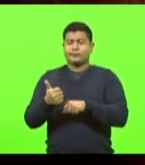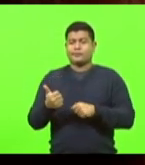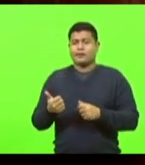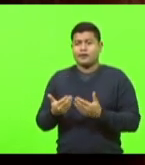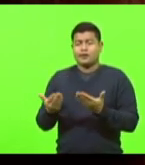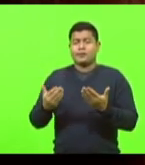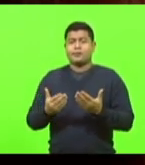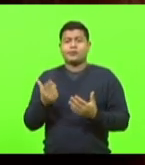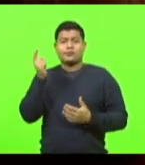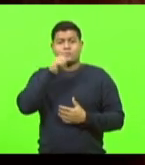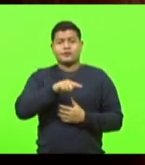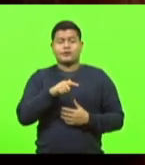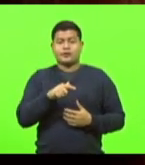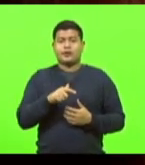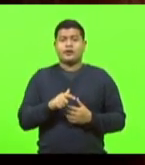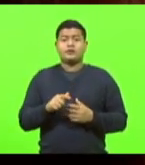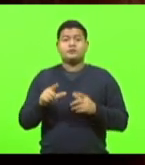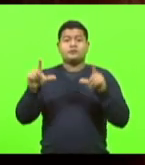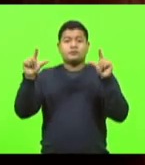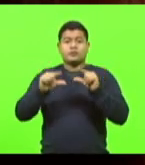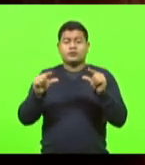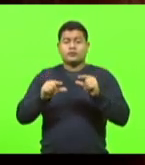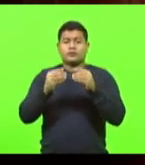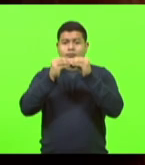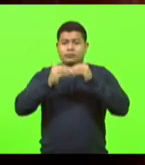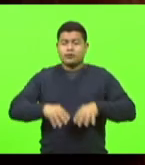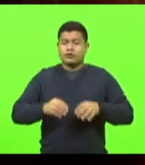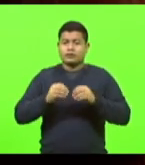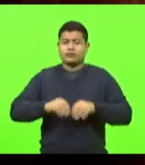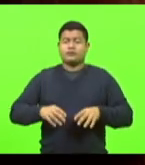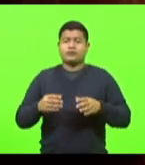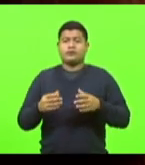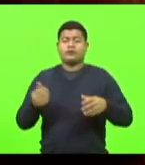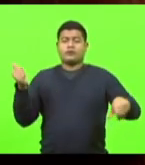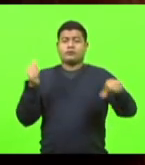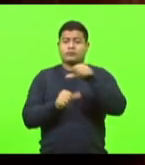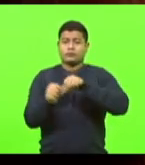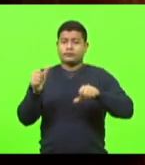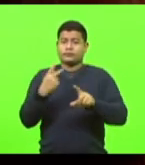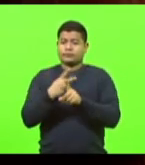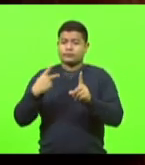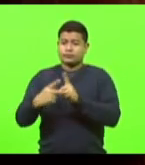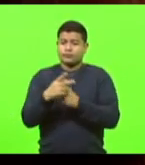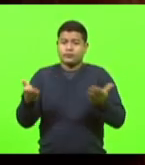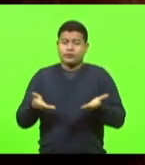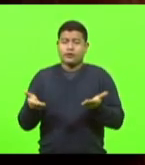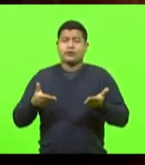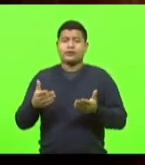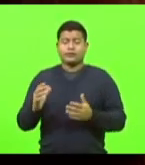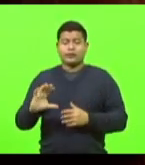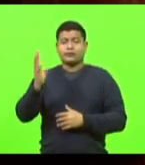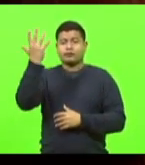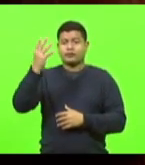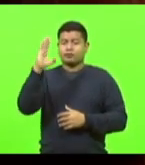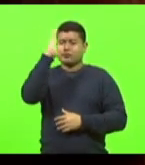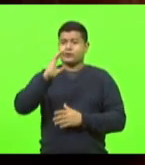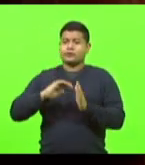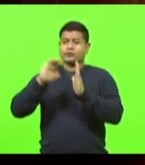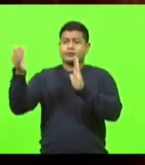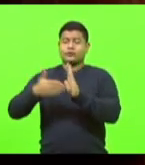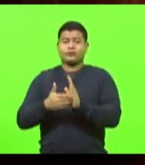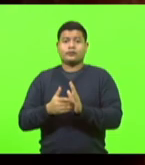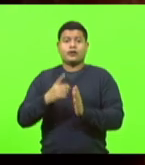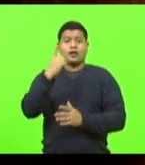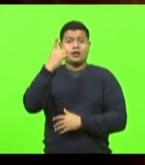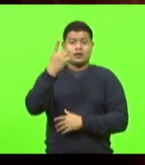mudança previdenciária que está ocorrendo no Brasil inteiro. Nós somos o 16º Estado que